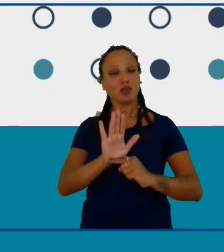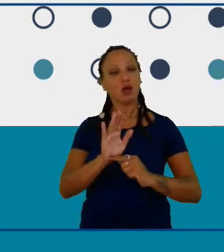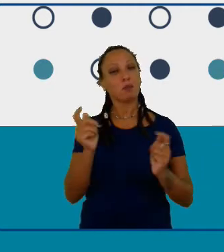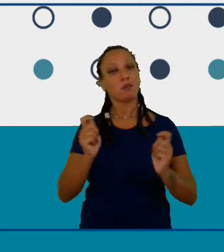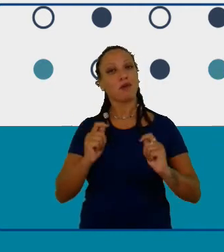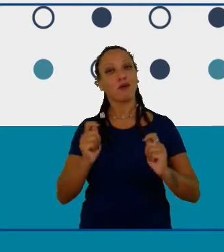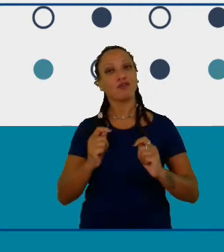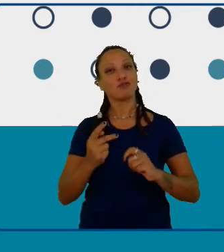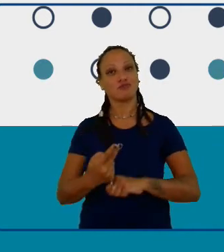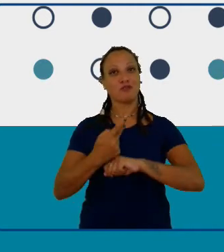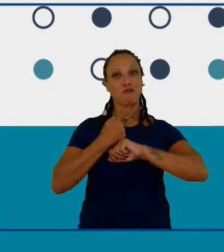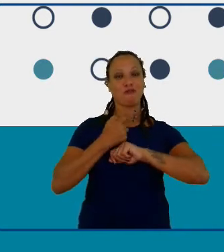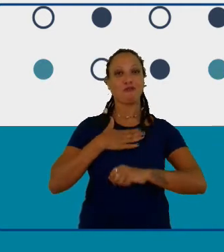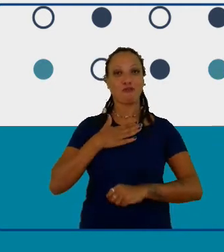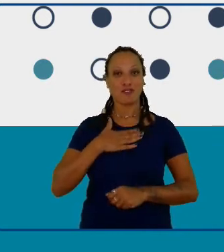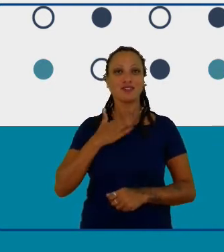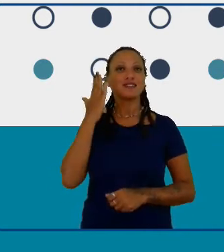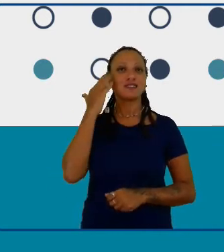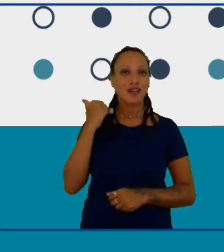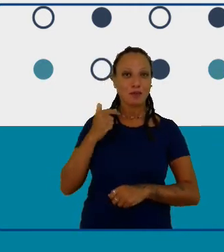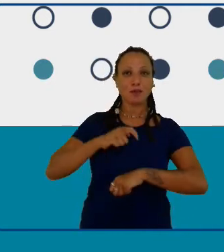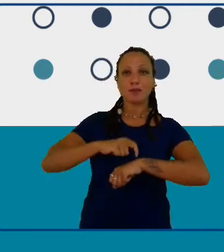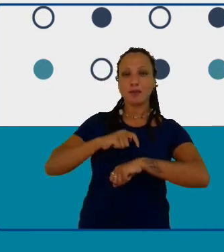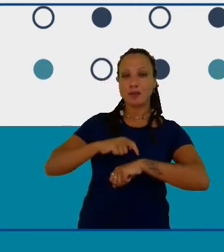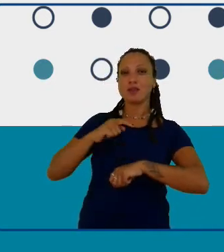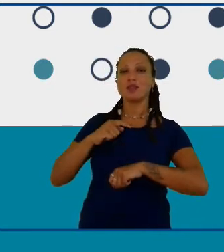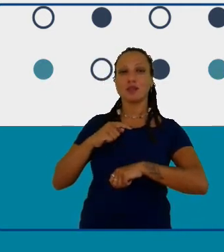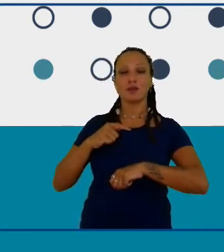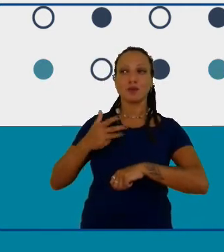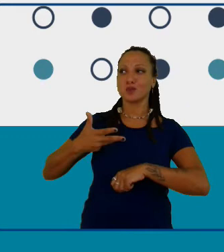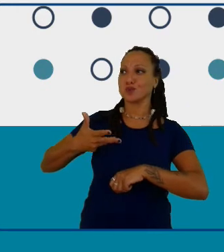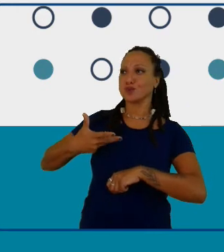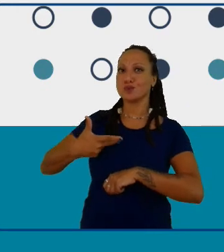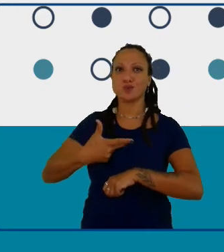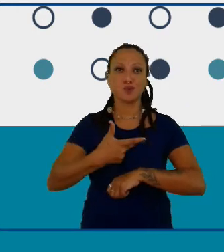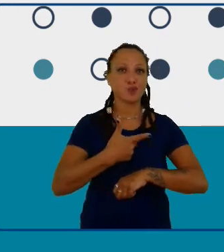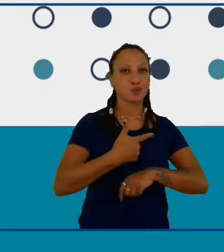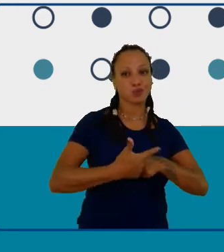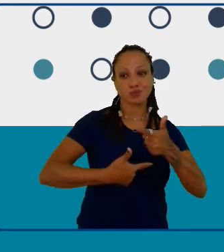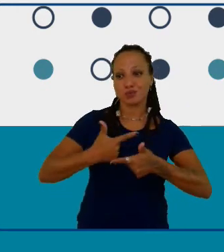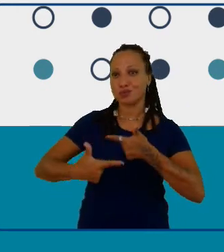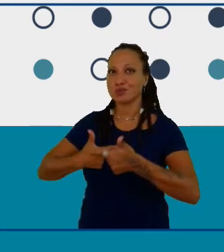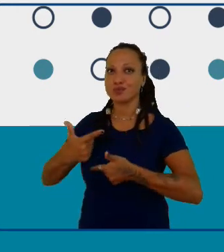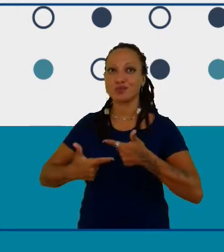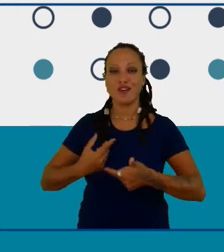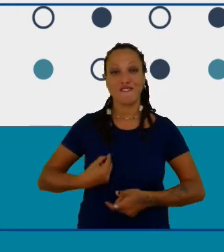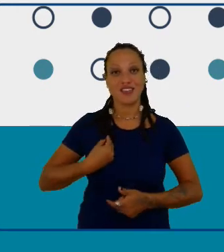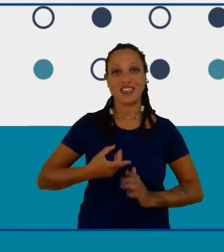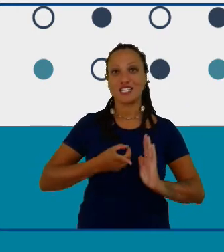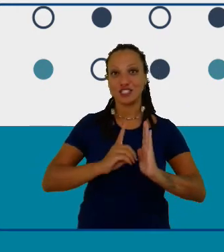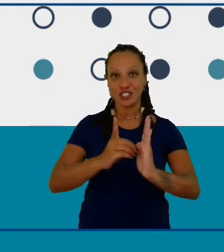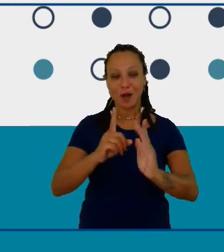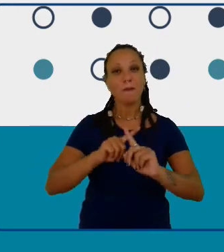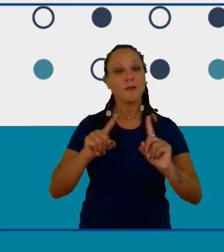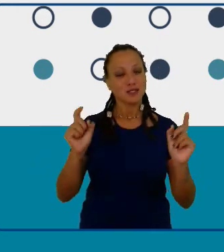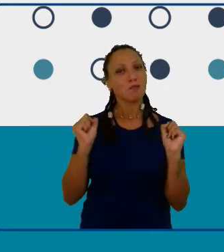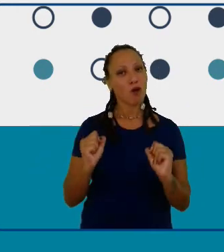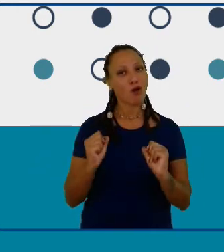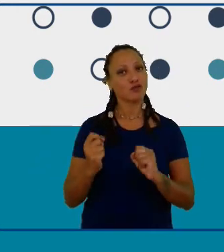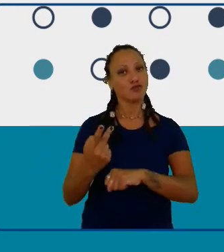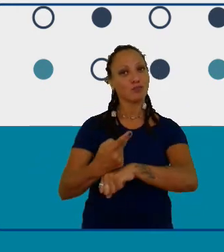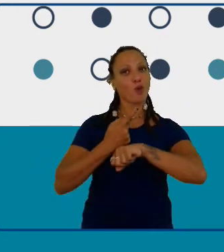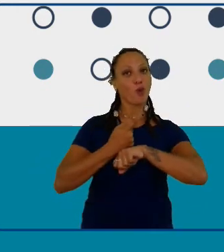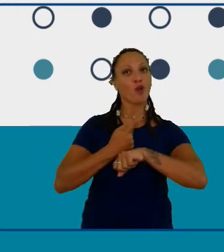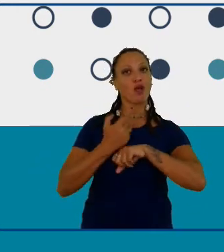em meio a toda a correria que nós estamos tendo que fazer nessa vida digital contem comigo para quem não está